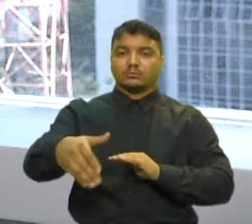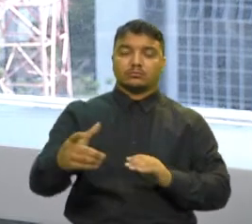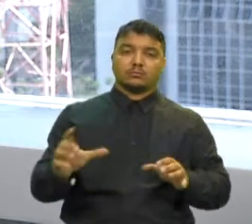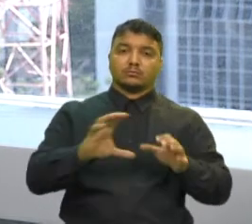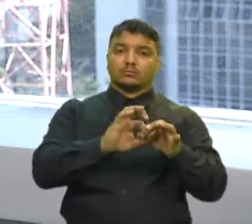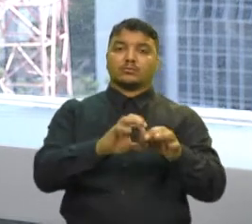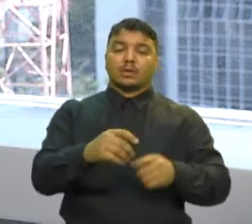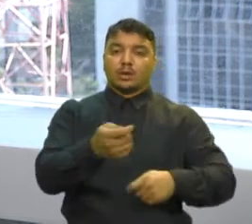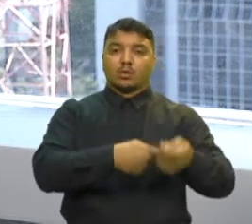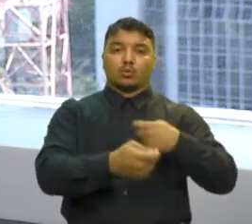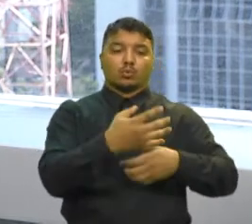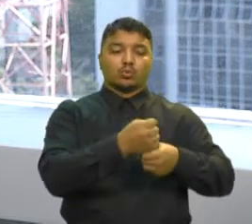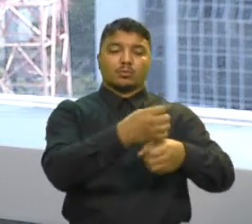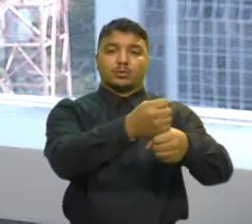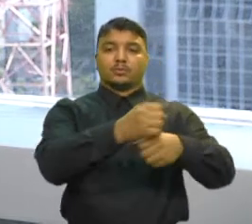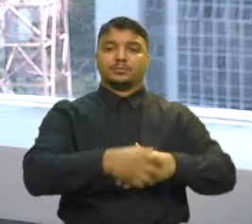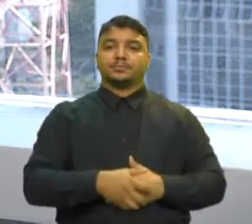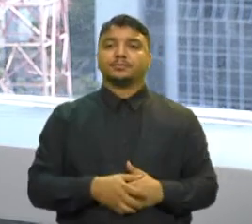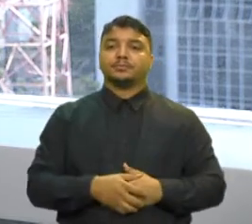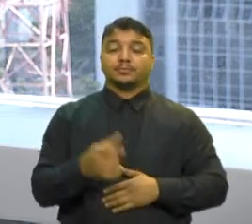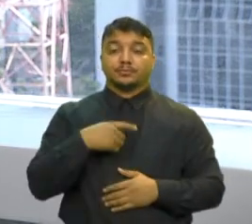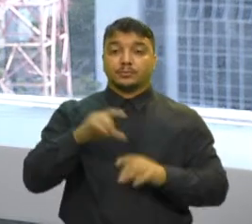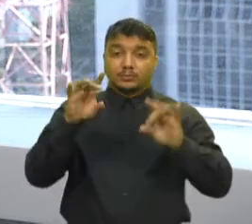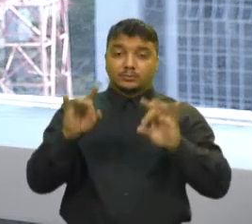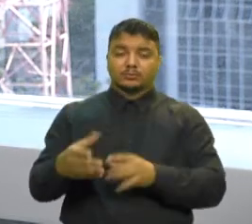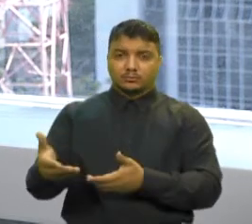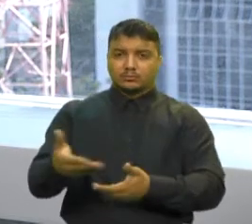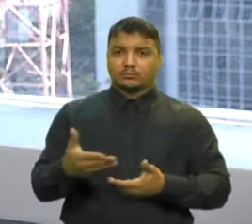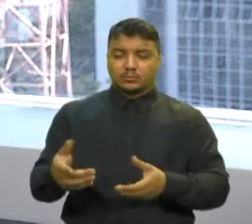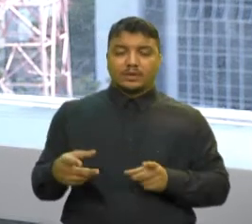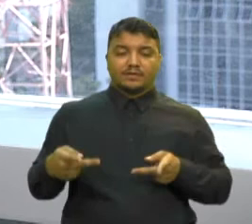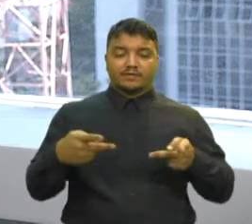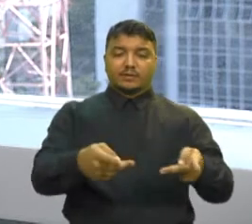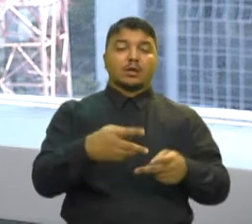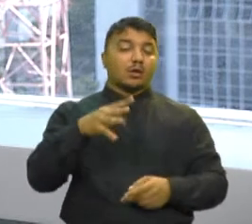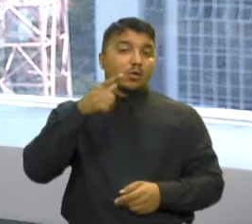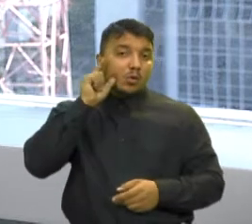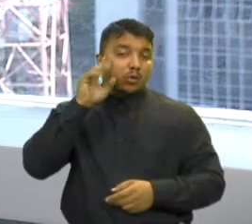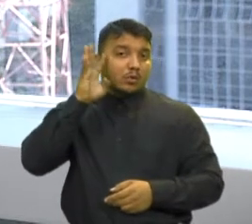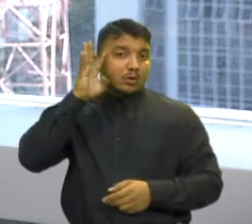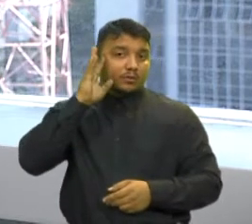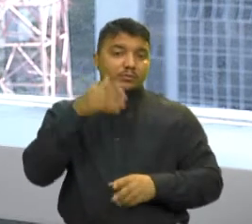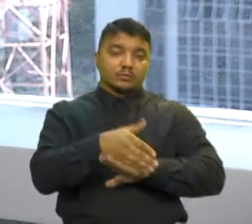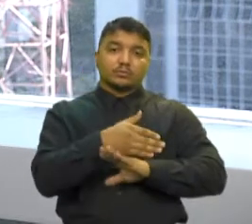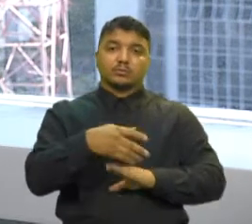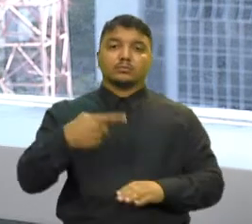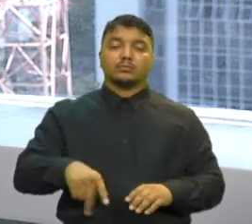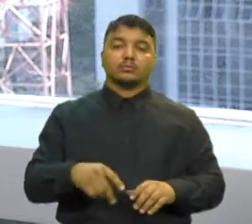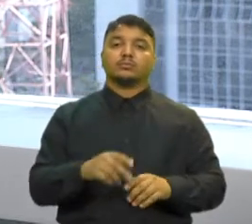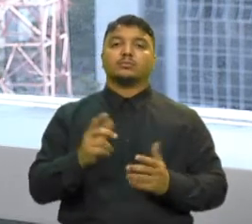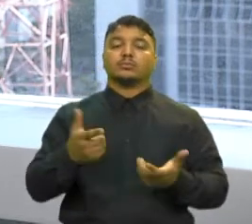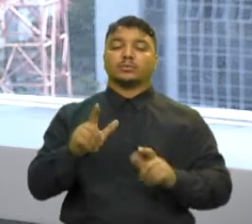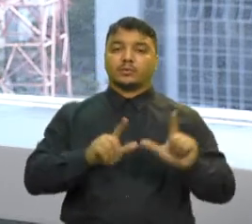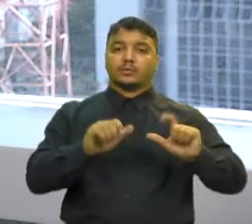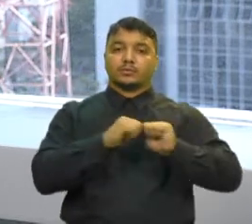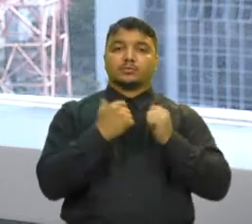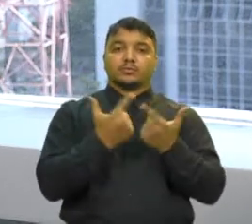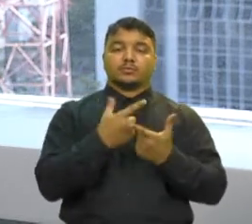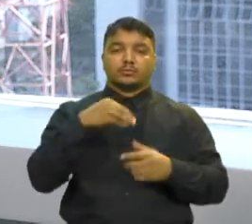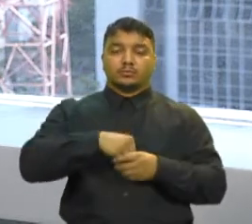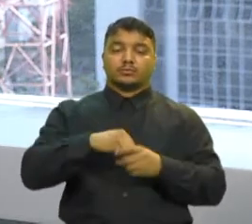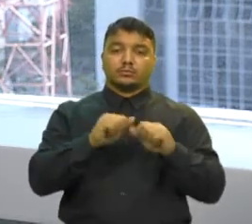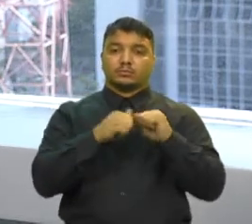à economia Especialistas convidados visitaram nesta quarta-feira as dependências da emissora Aqui na Assembleia